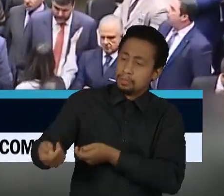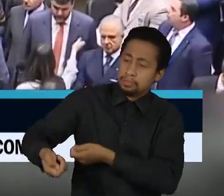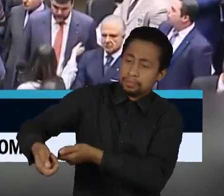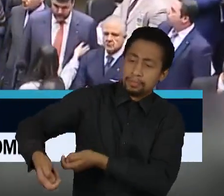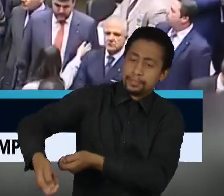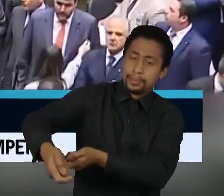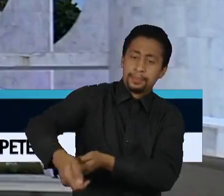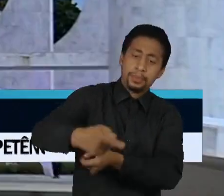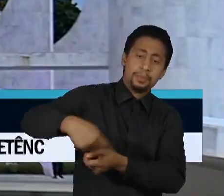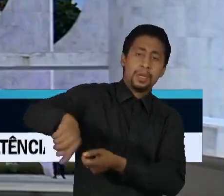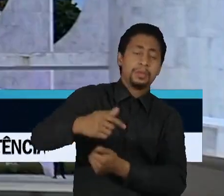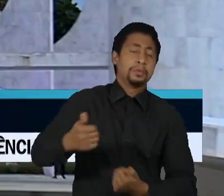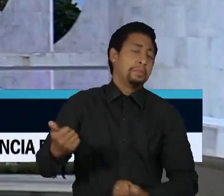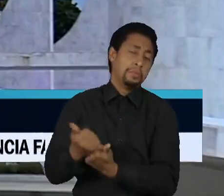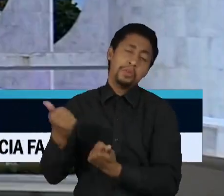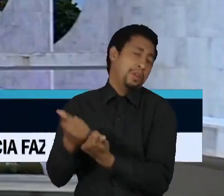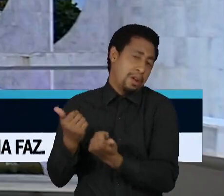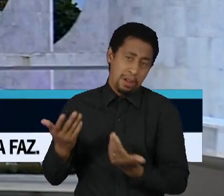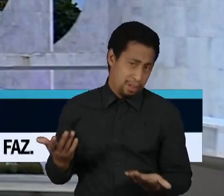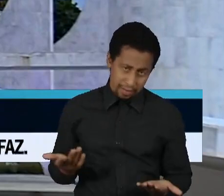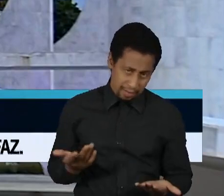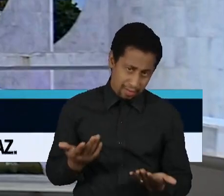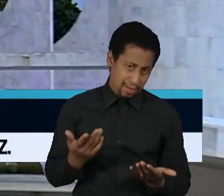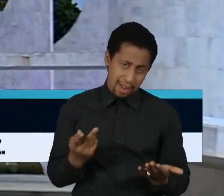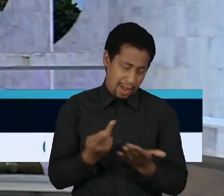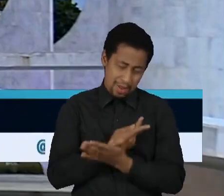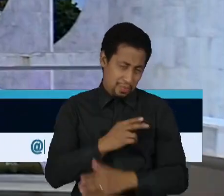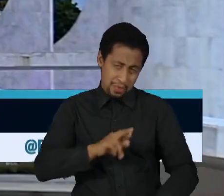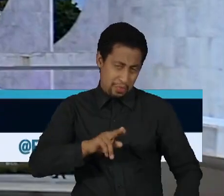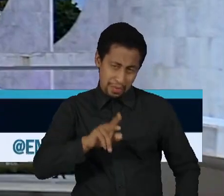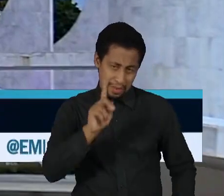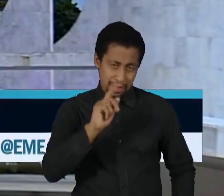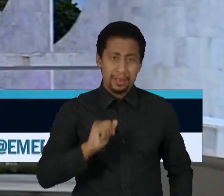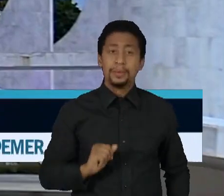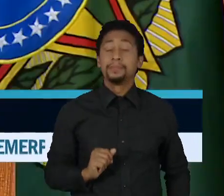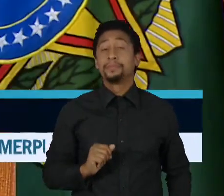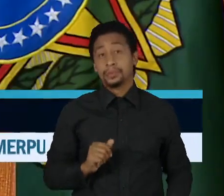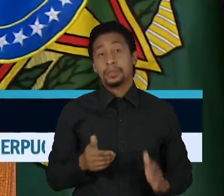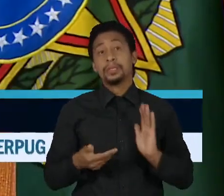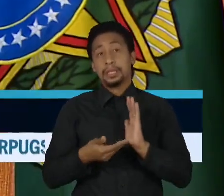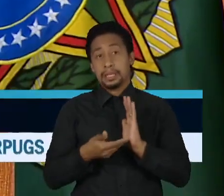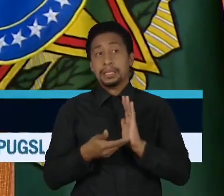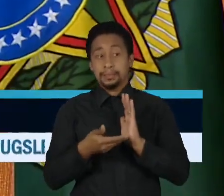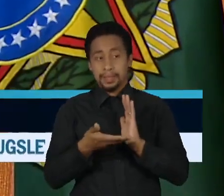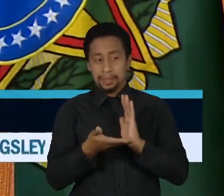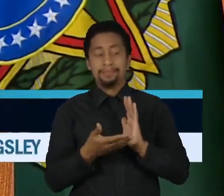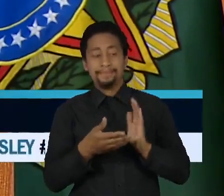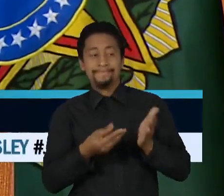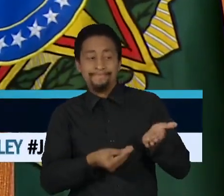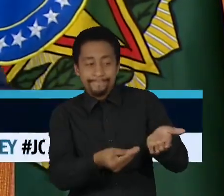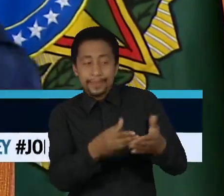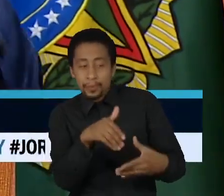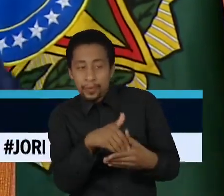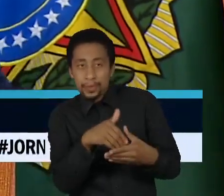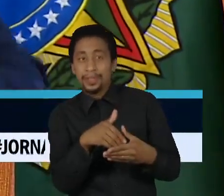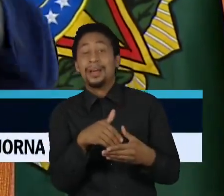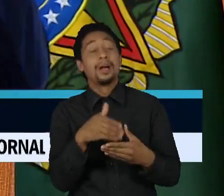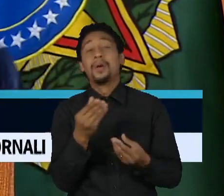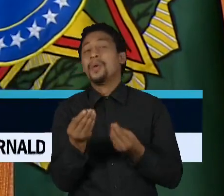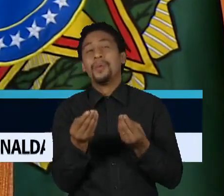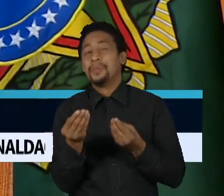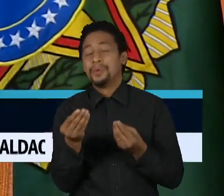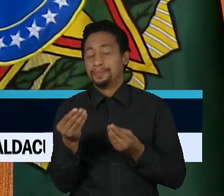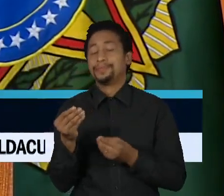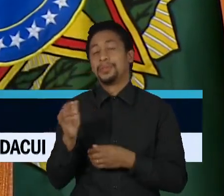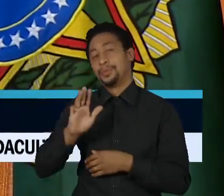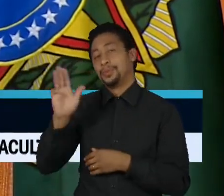que há de errado nisso? Para que o governo tivesse a maioria dos votos na Câmara, o presidente Lula teve que liberar R 1